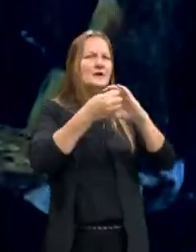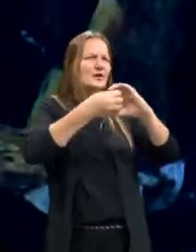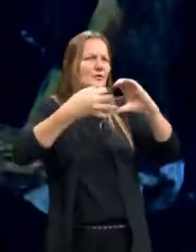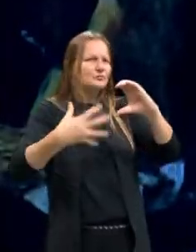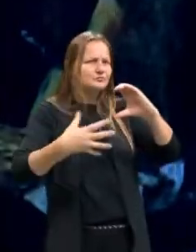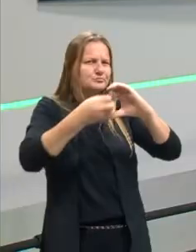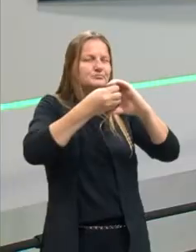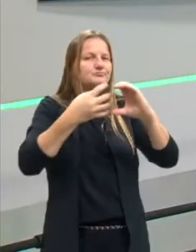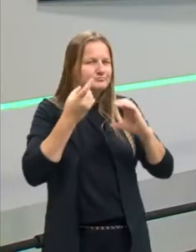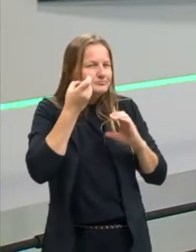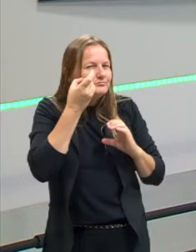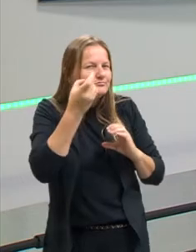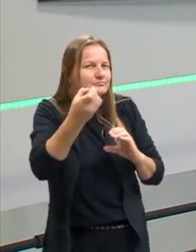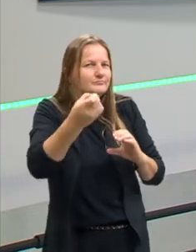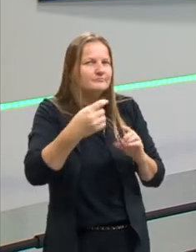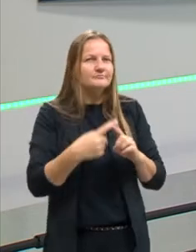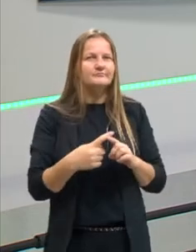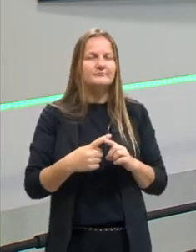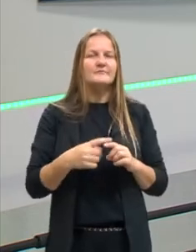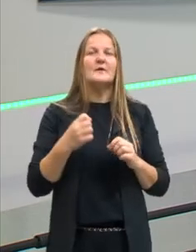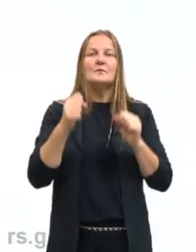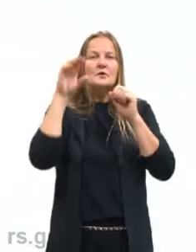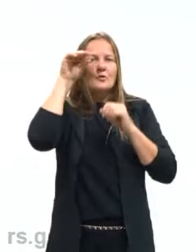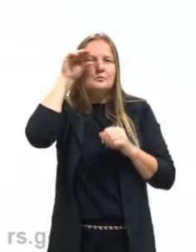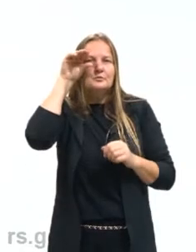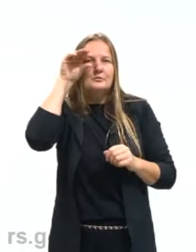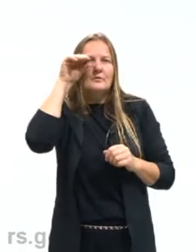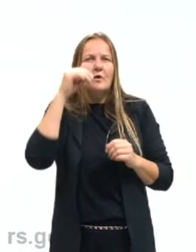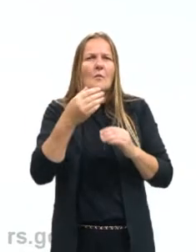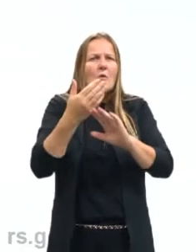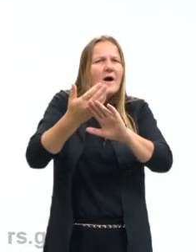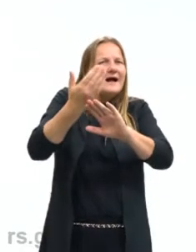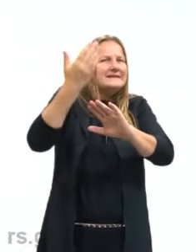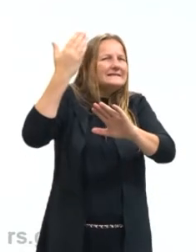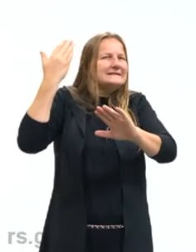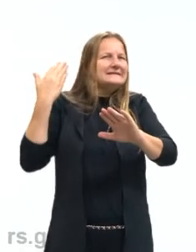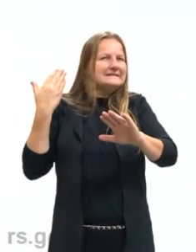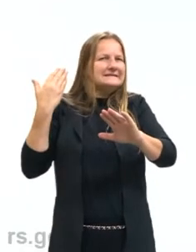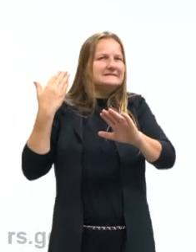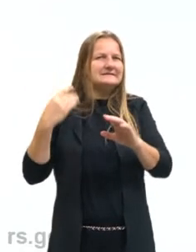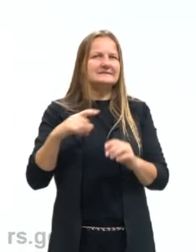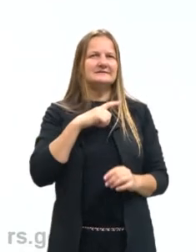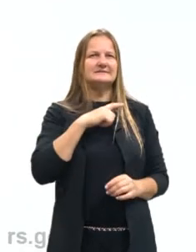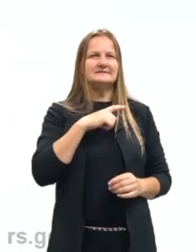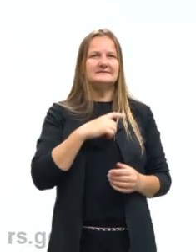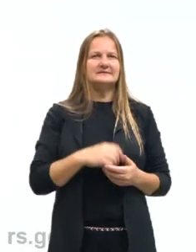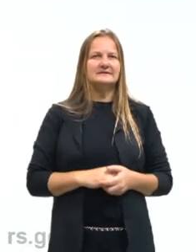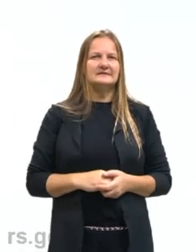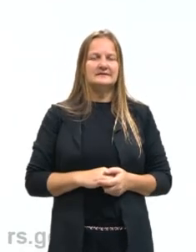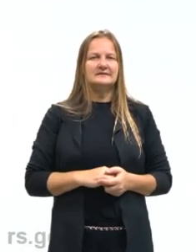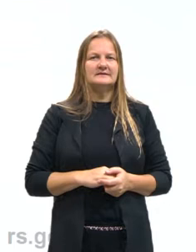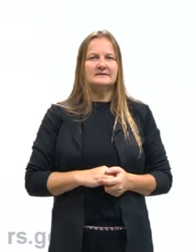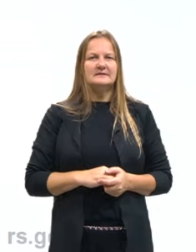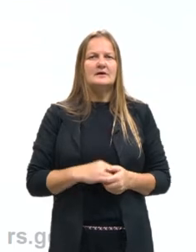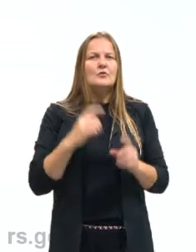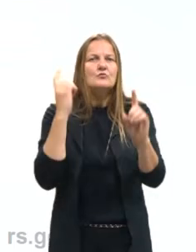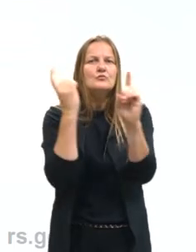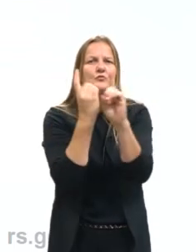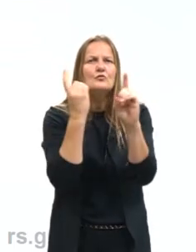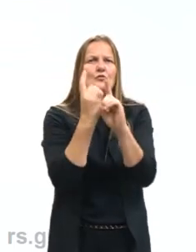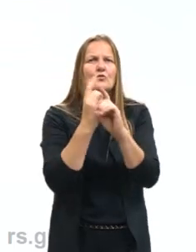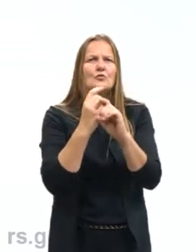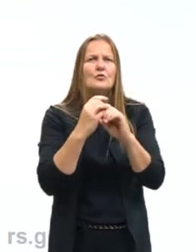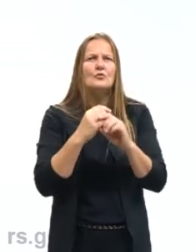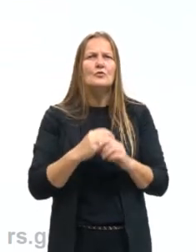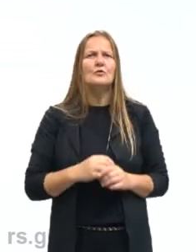muito interessantes, que é poder observar lá atrás, aqui a gente encontra as torres